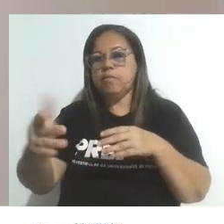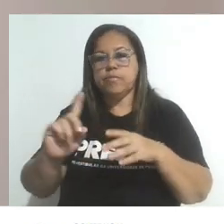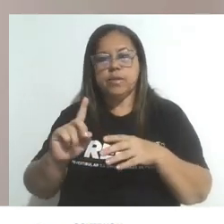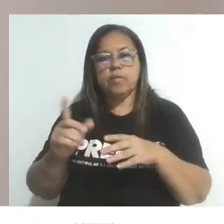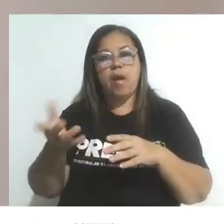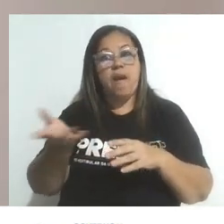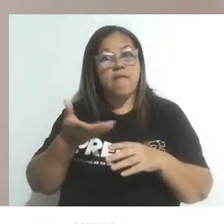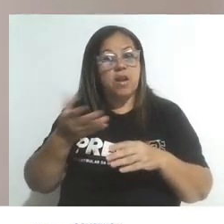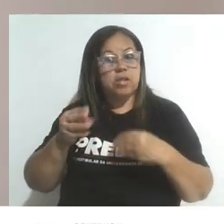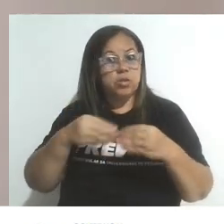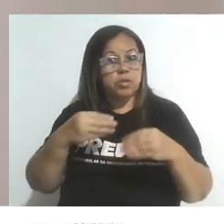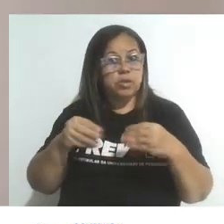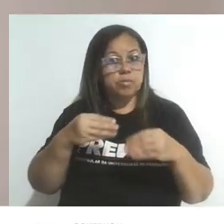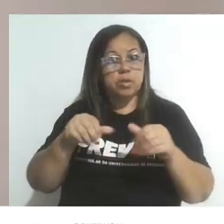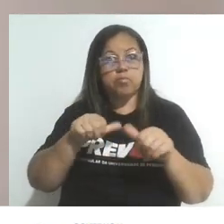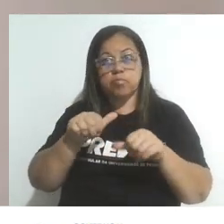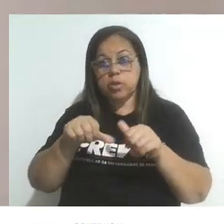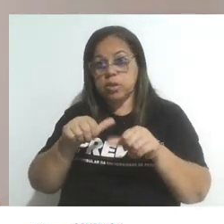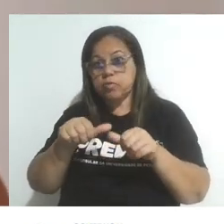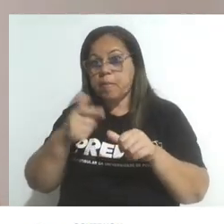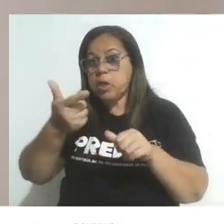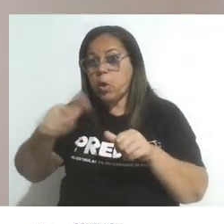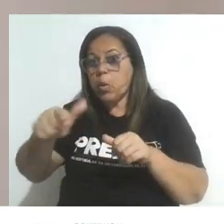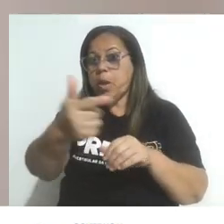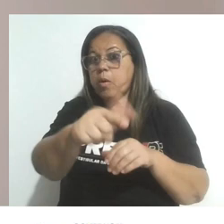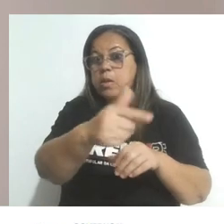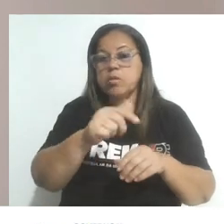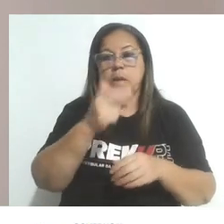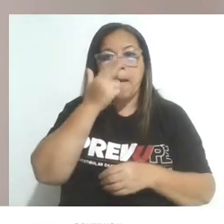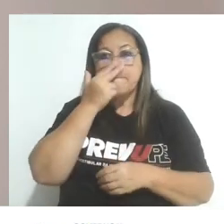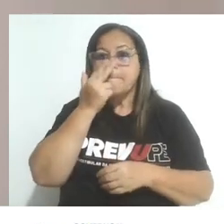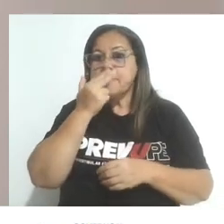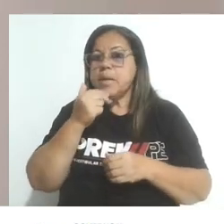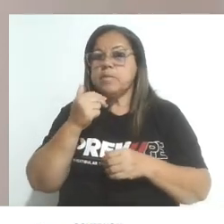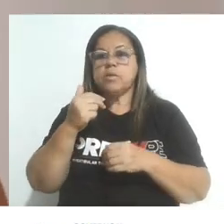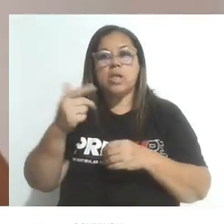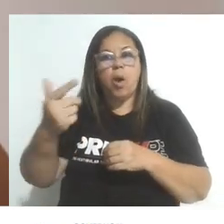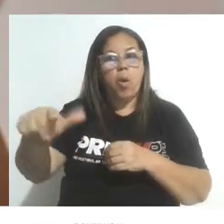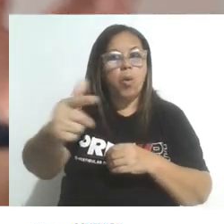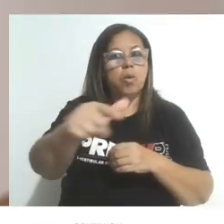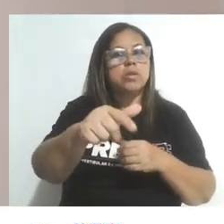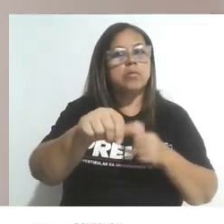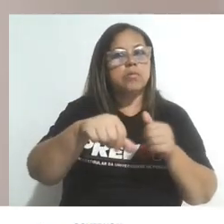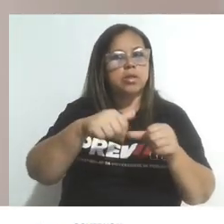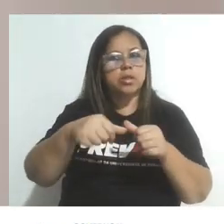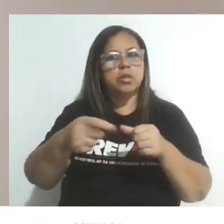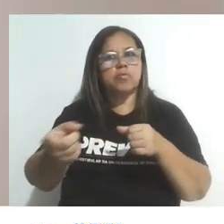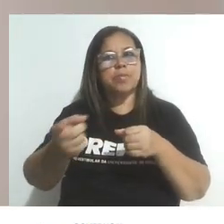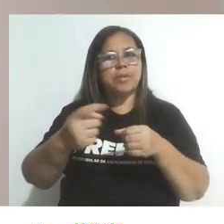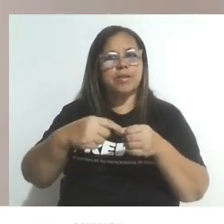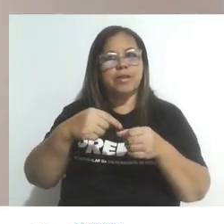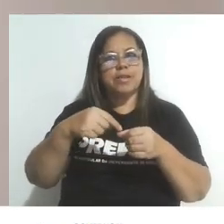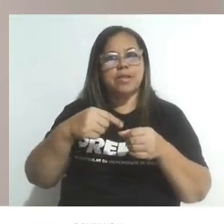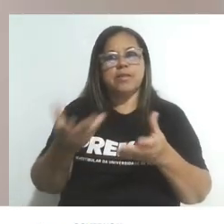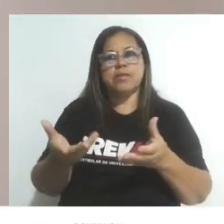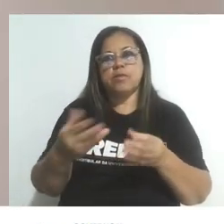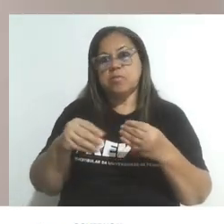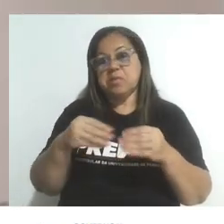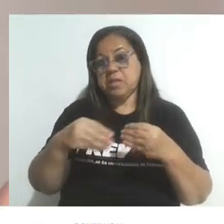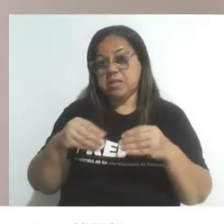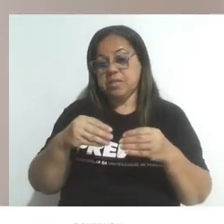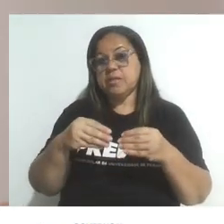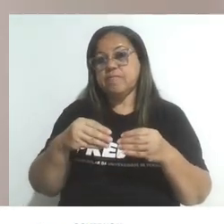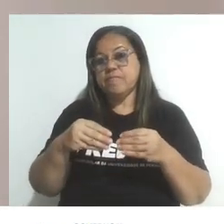com que uma substância se transforma em outras é a mesma com que essas outras se transformam nas substâncias anteriores.